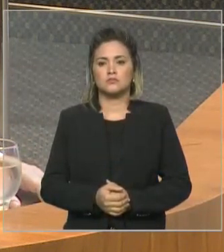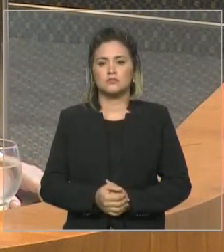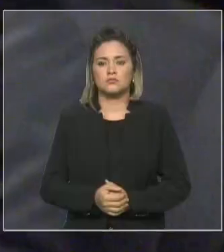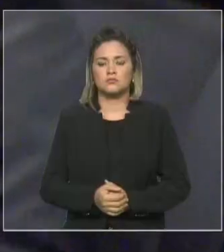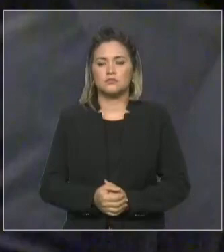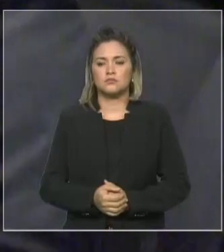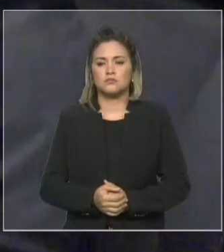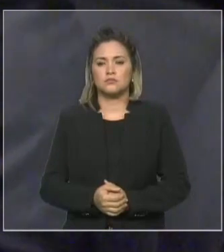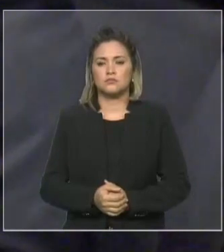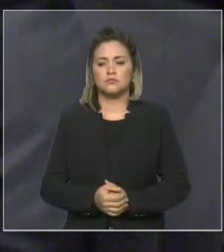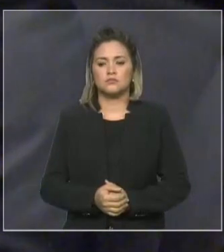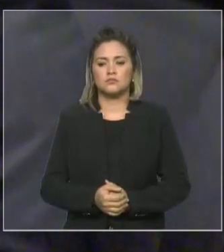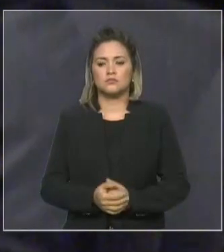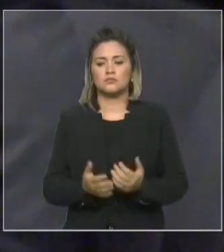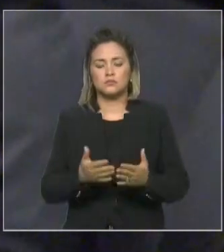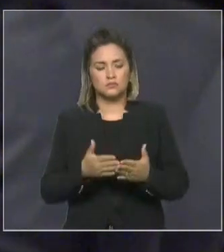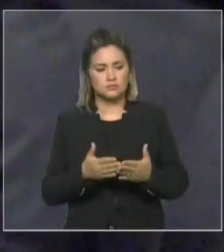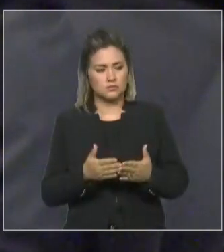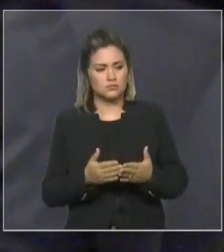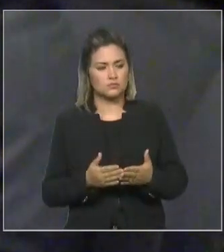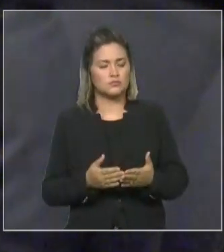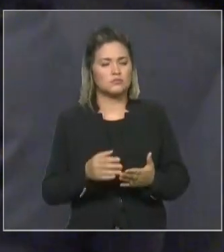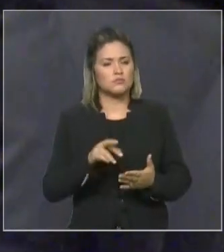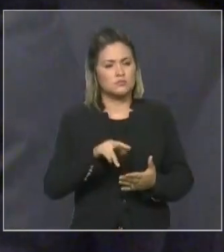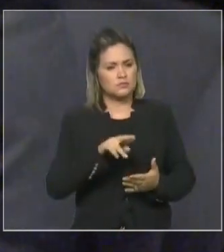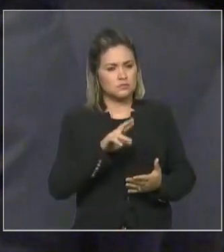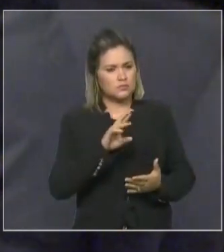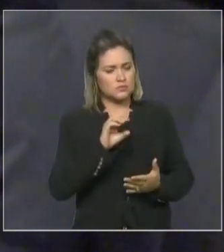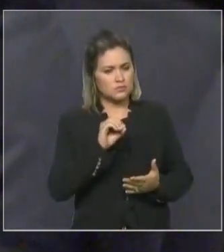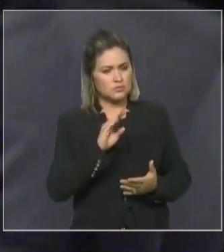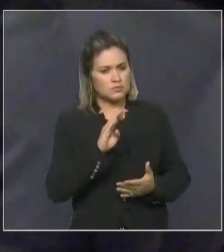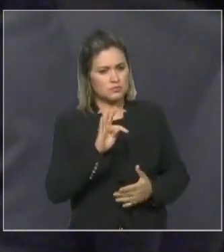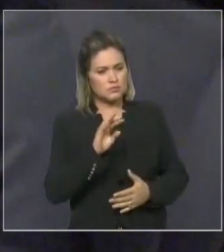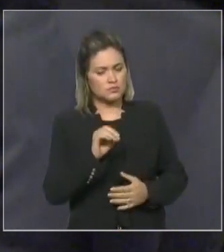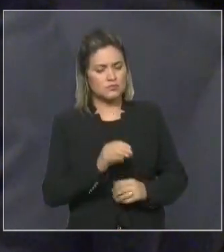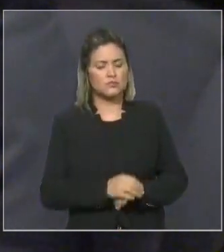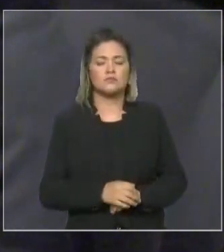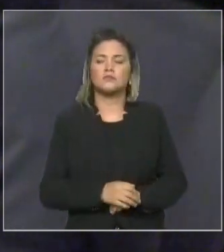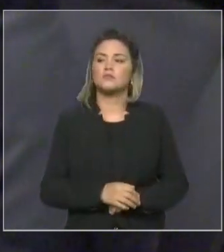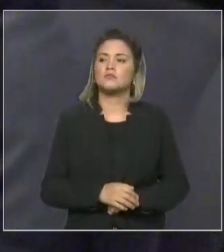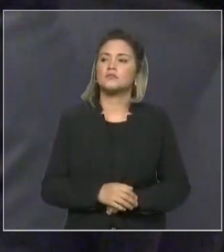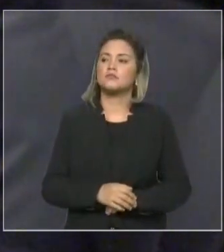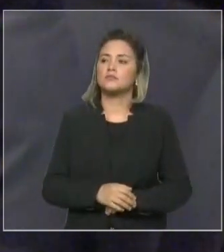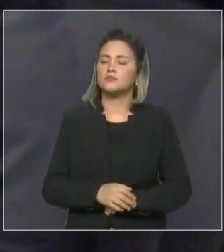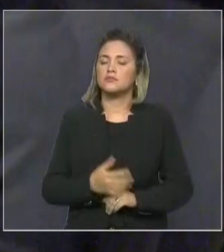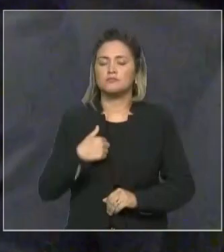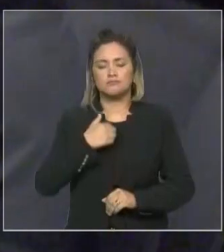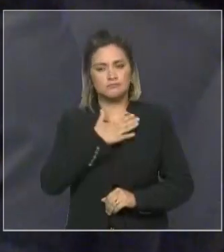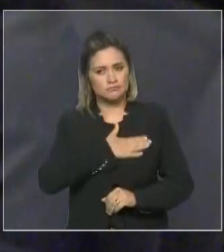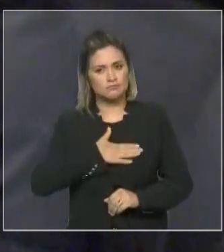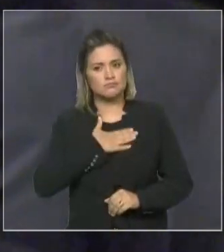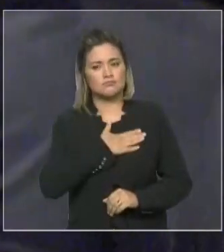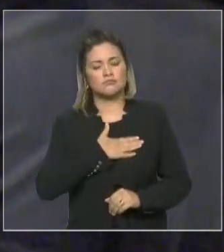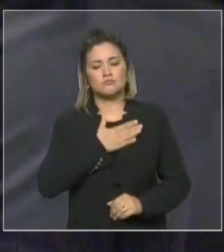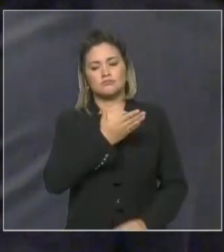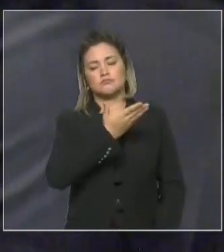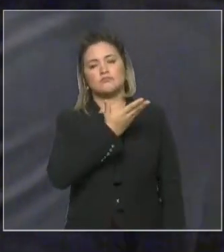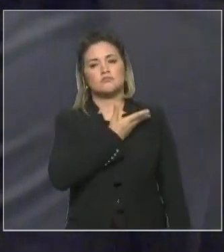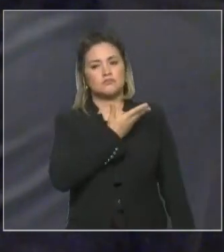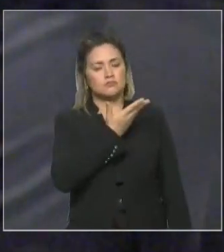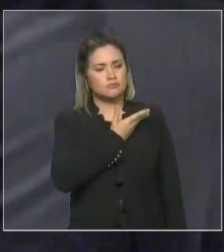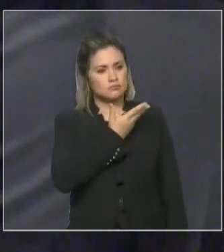Deputado Marcelo, eu, primeiro, quero dizer da alegria que nós temos de compartilhar, na verdade, da sua amizade e da sua presença aqui nesse plenário.